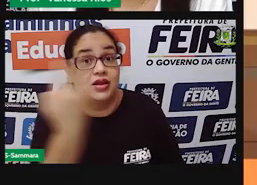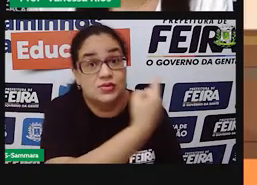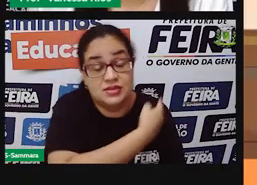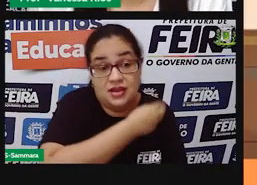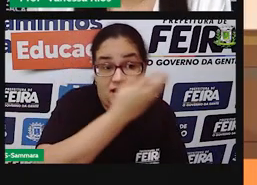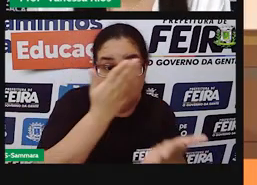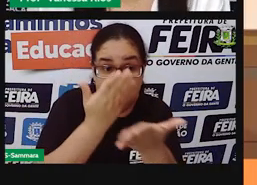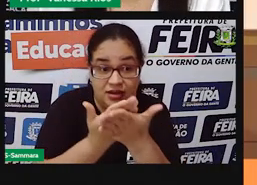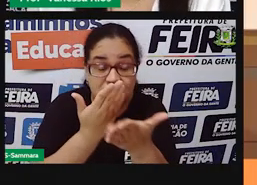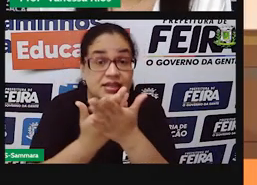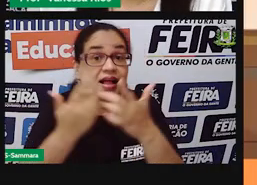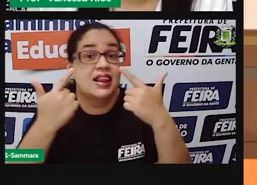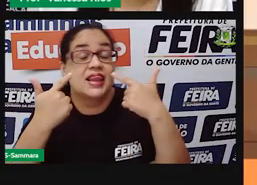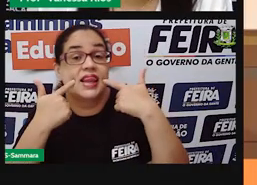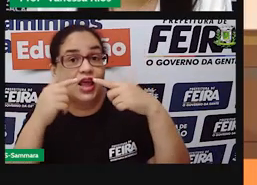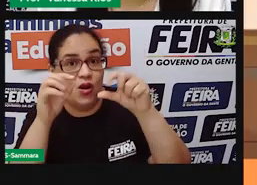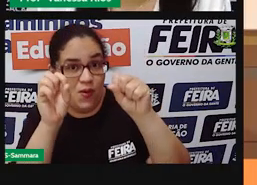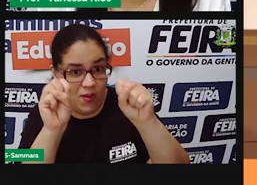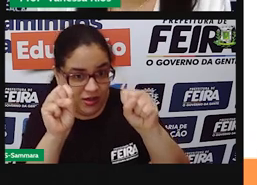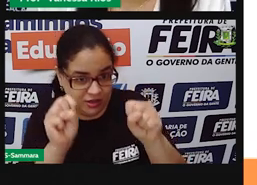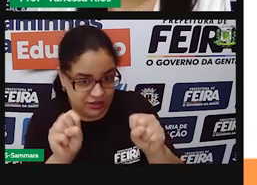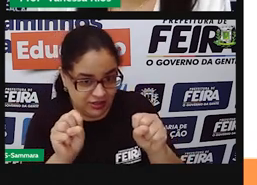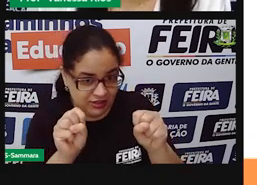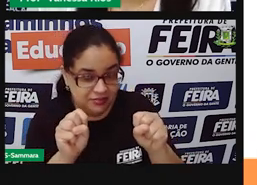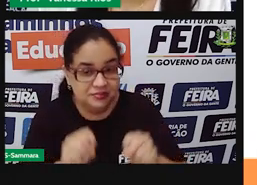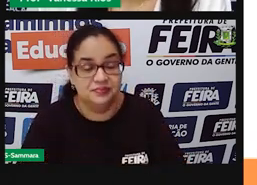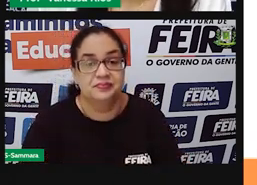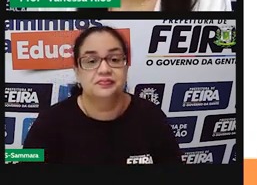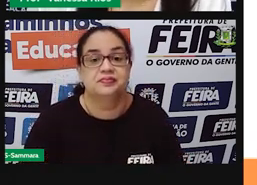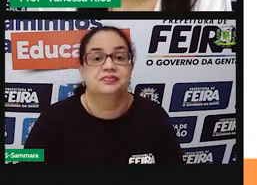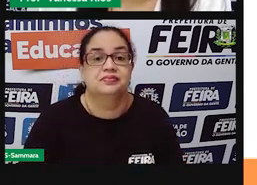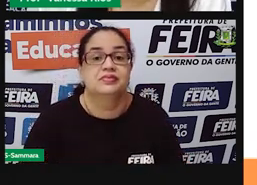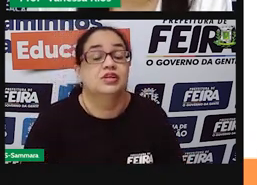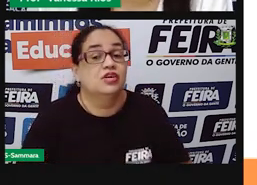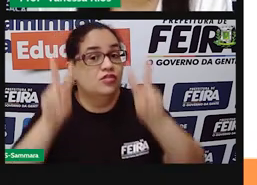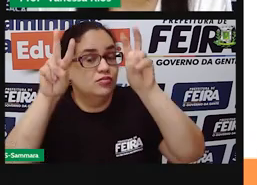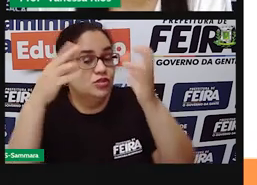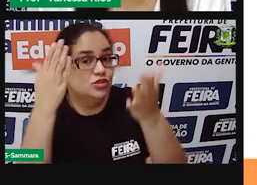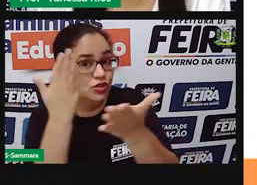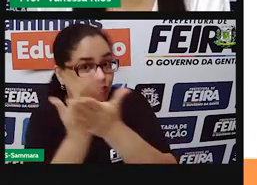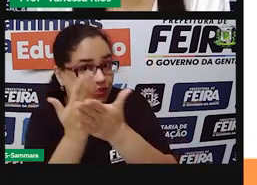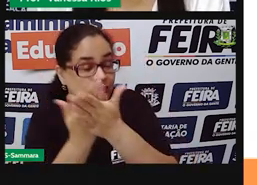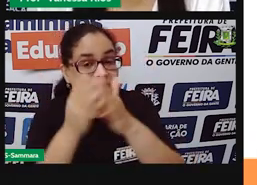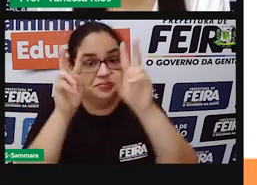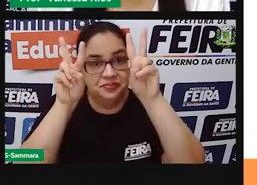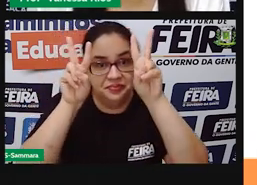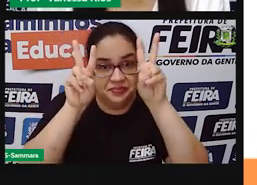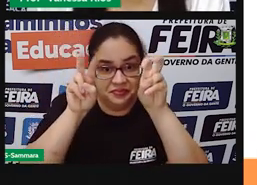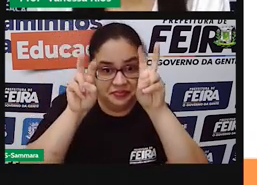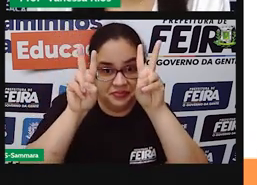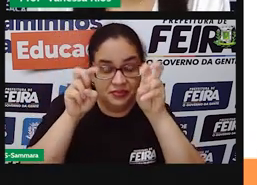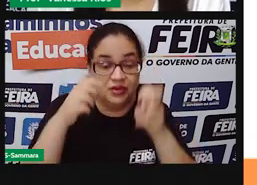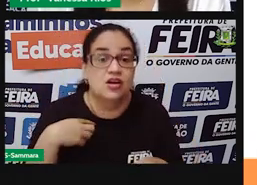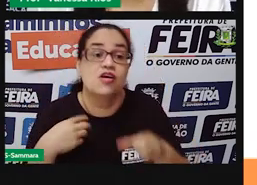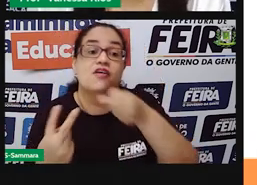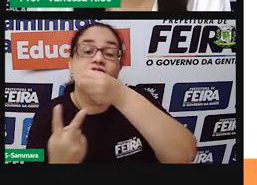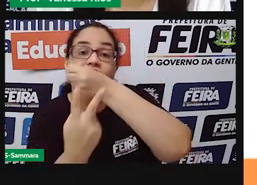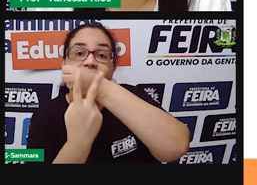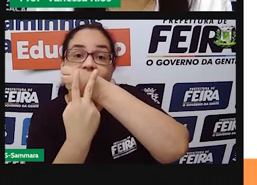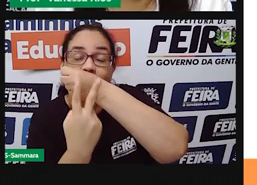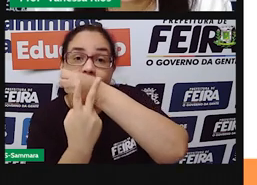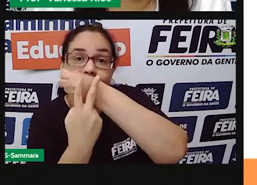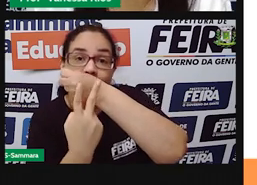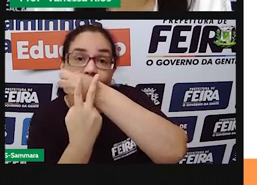aula é de linguagens E nós vamos estudar sobre o